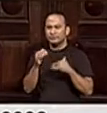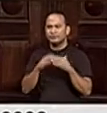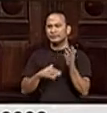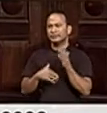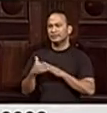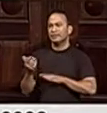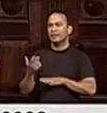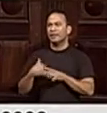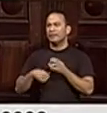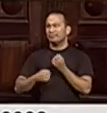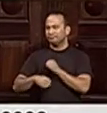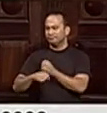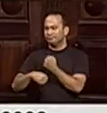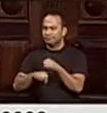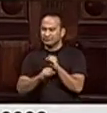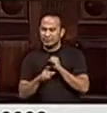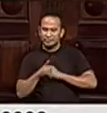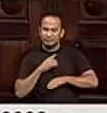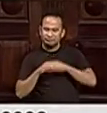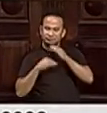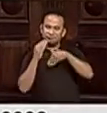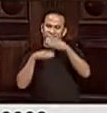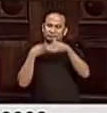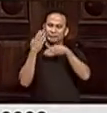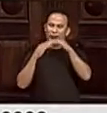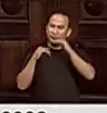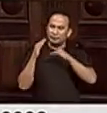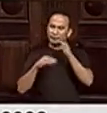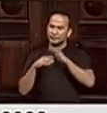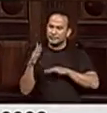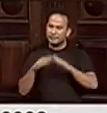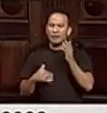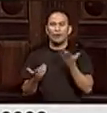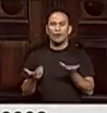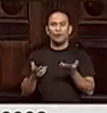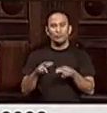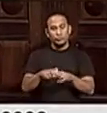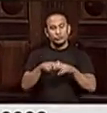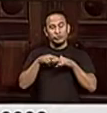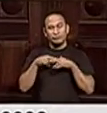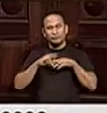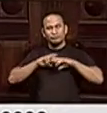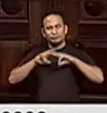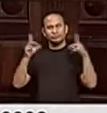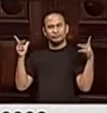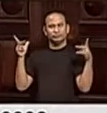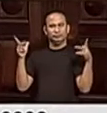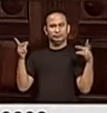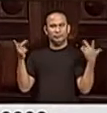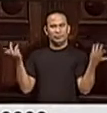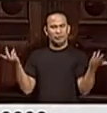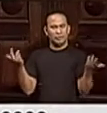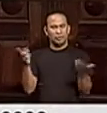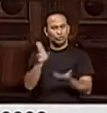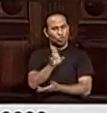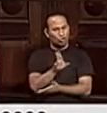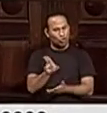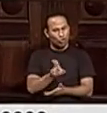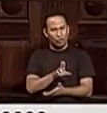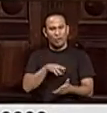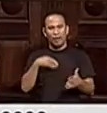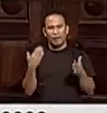garis que progrediram na carreira, deputados Gilberto Palmares, para que, estranhos aos quadros, fossem nomeados